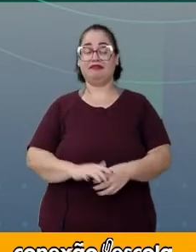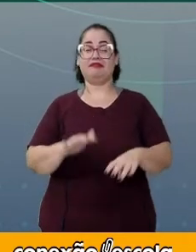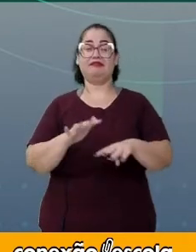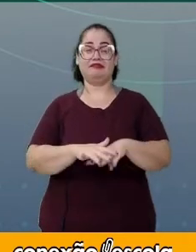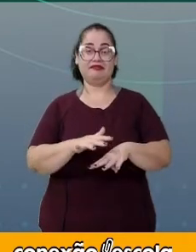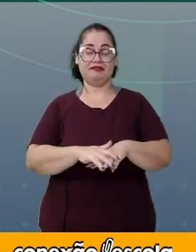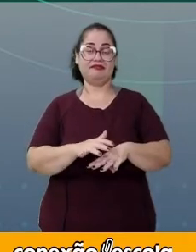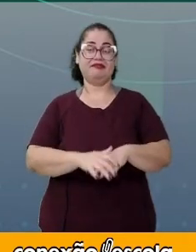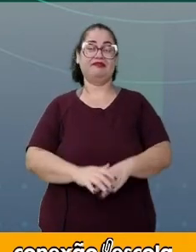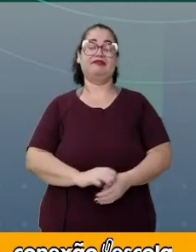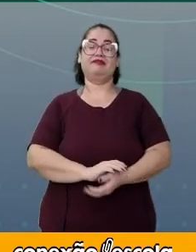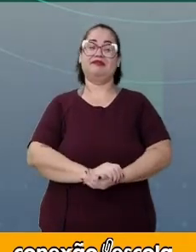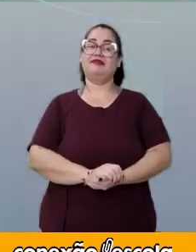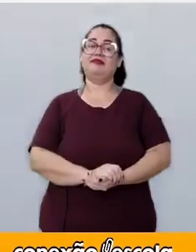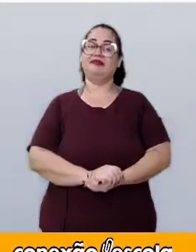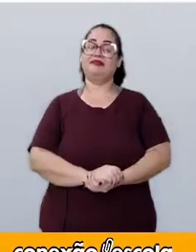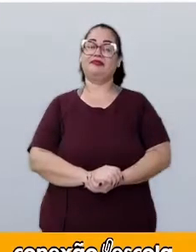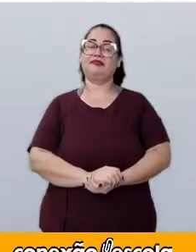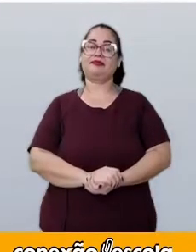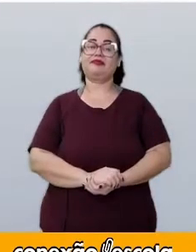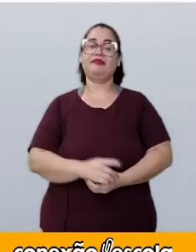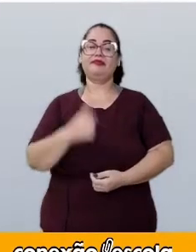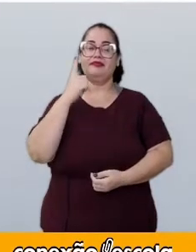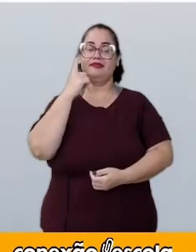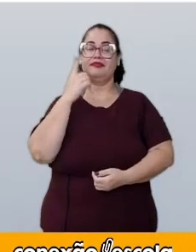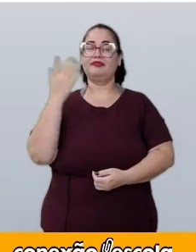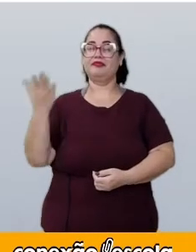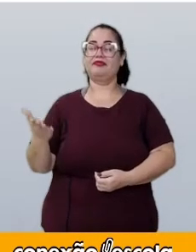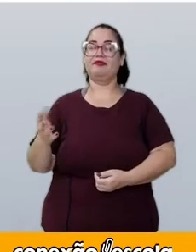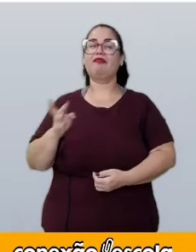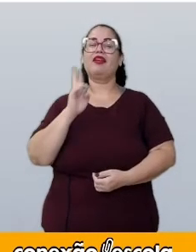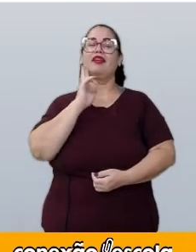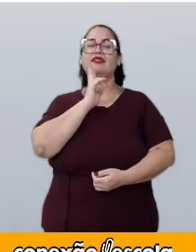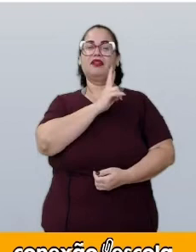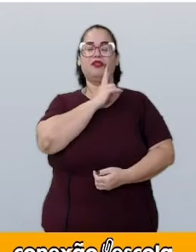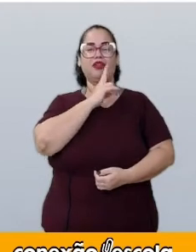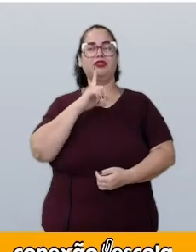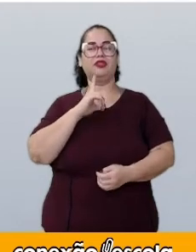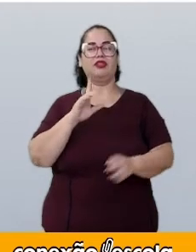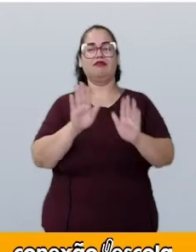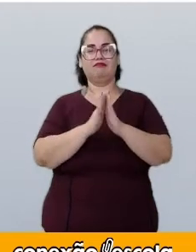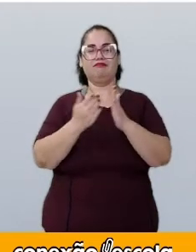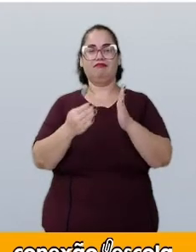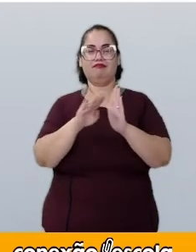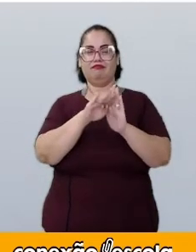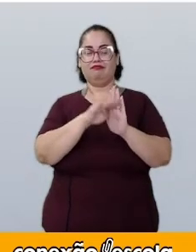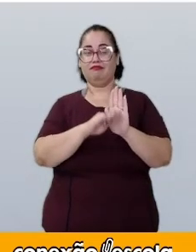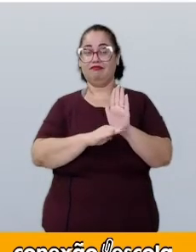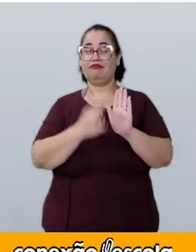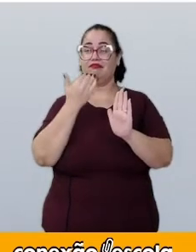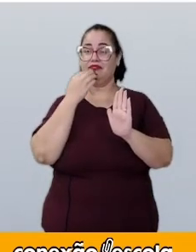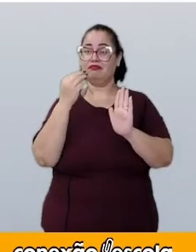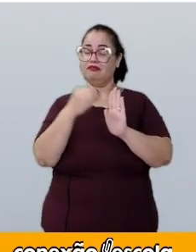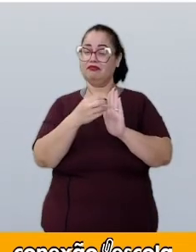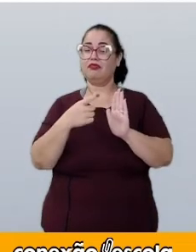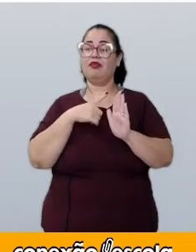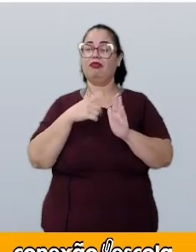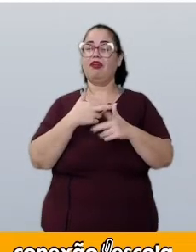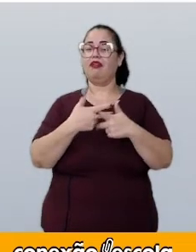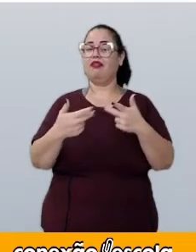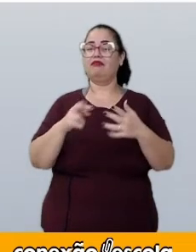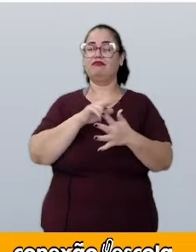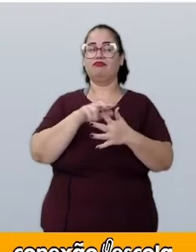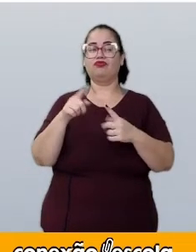matemática. Veja só, um restaurante possui em seu cardápio dois tipos de entradas,